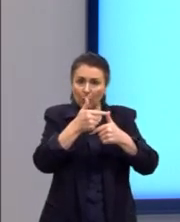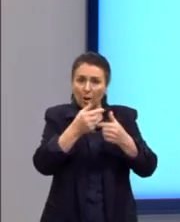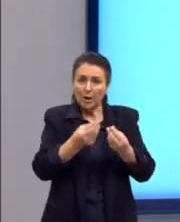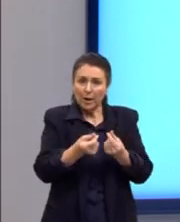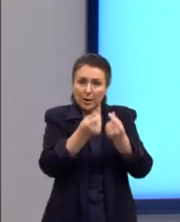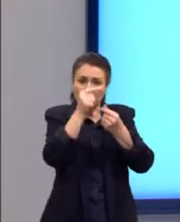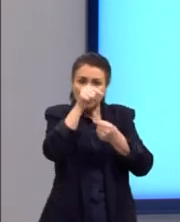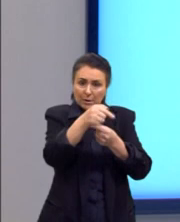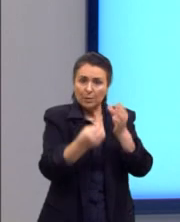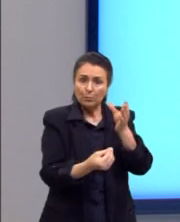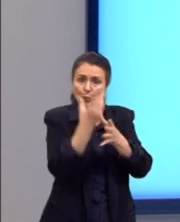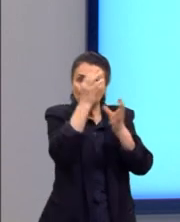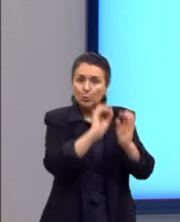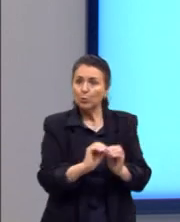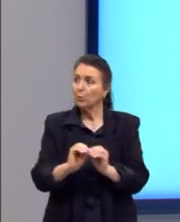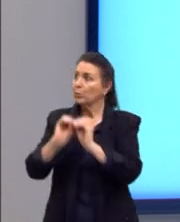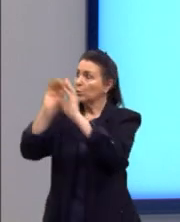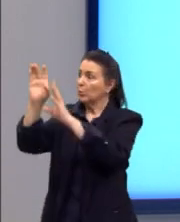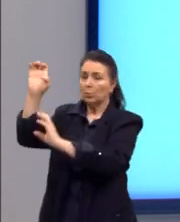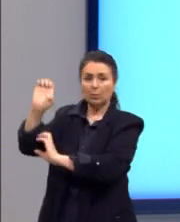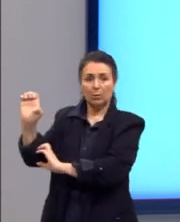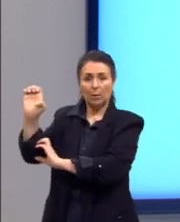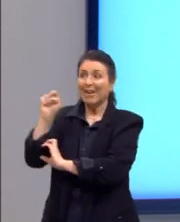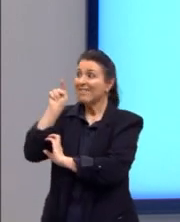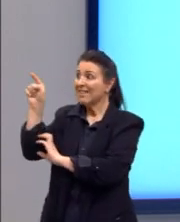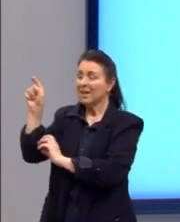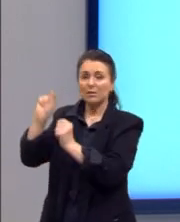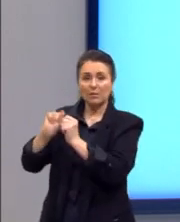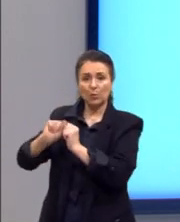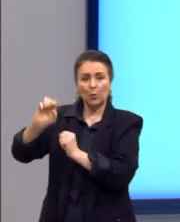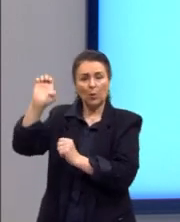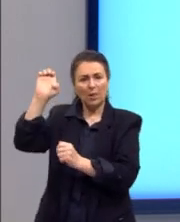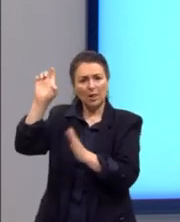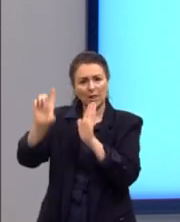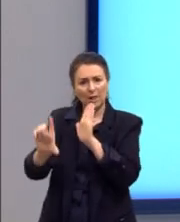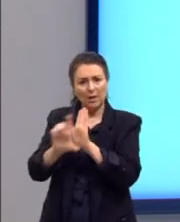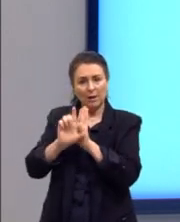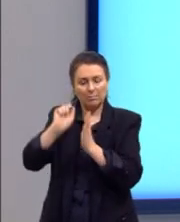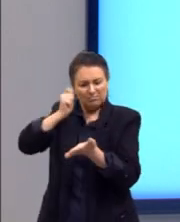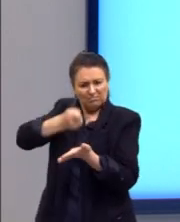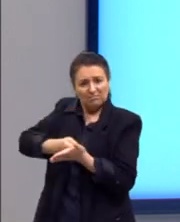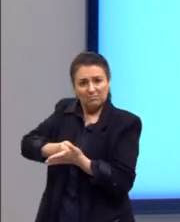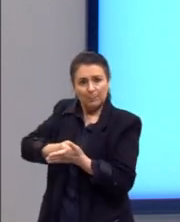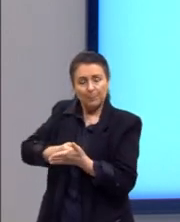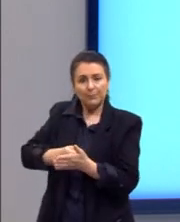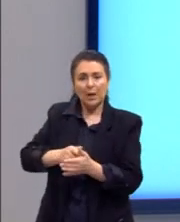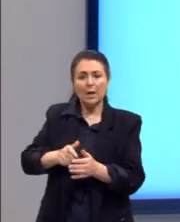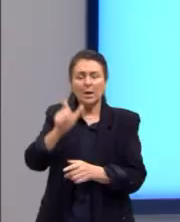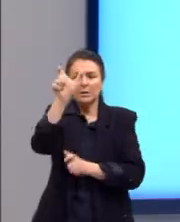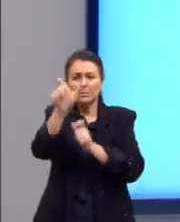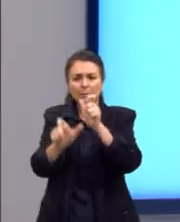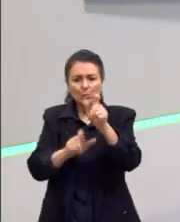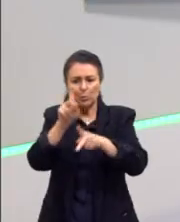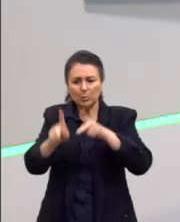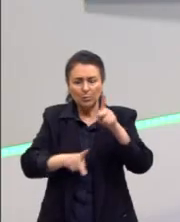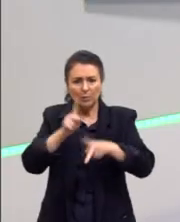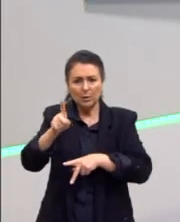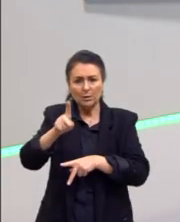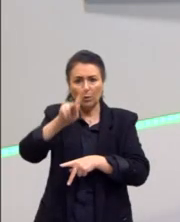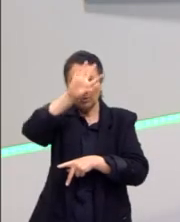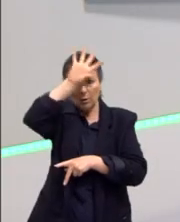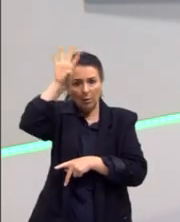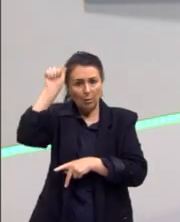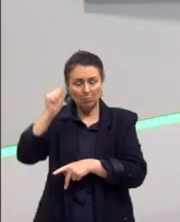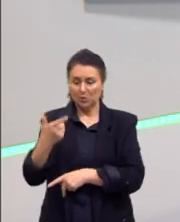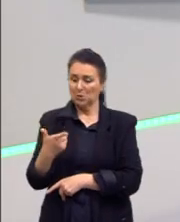E, além disso, eles impunham leis que as pessoas, que os africanos, eles não tinham